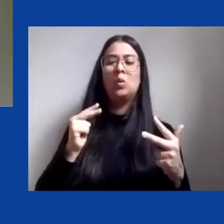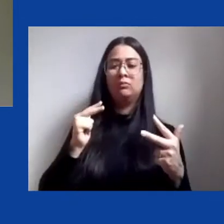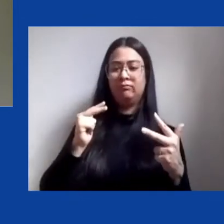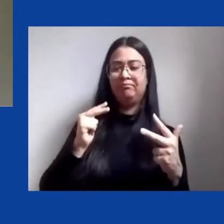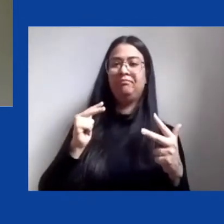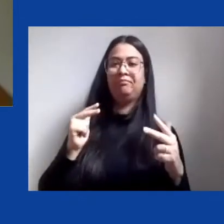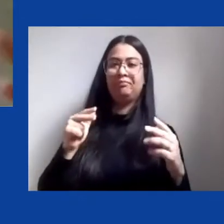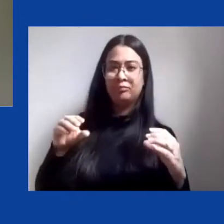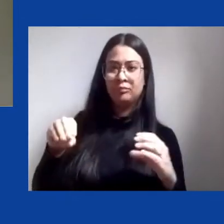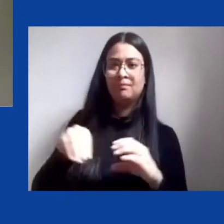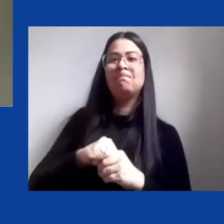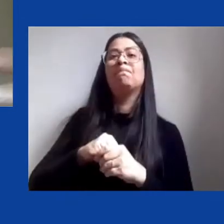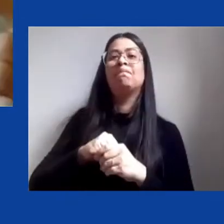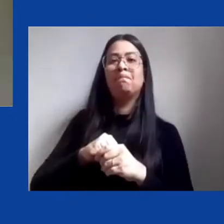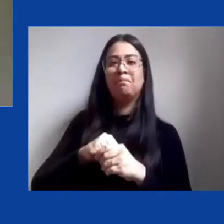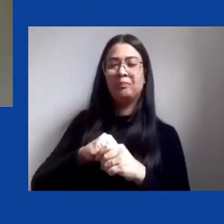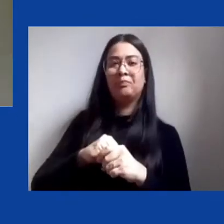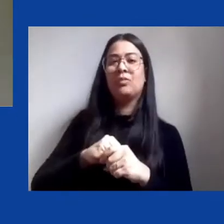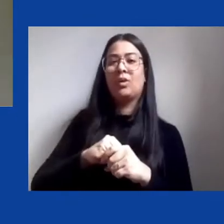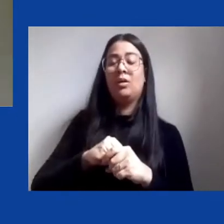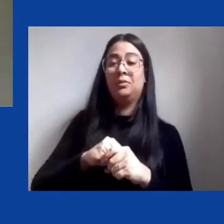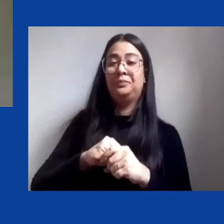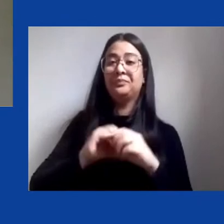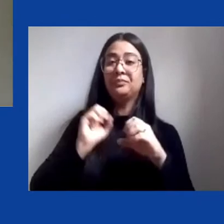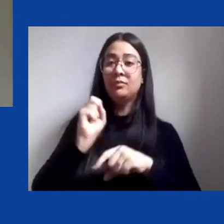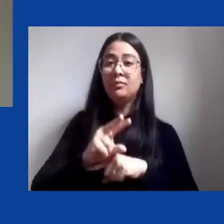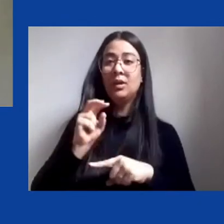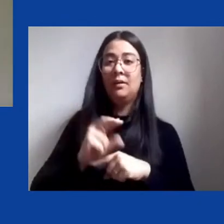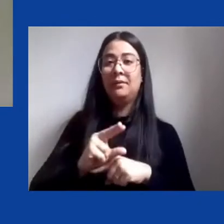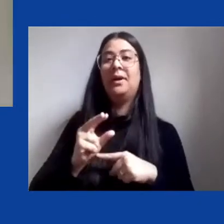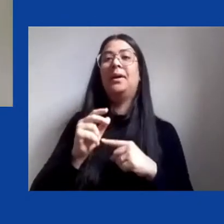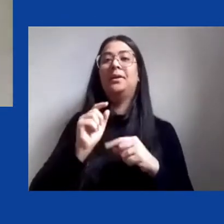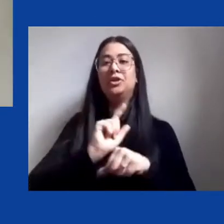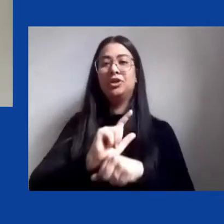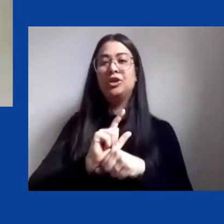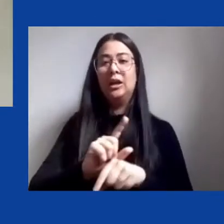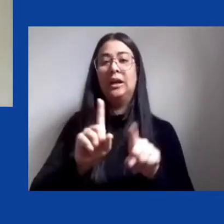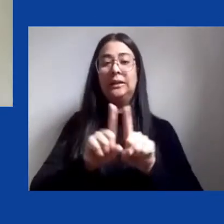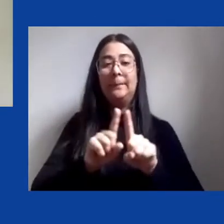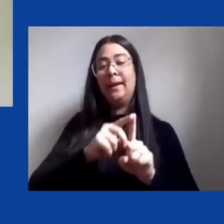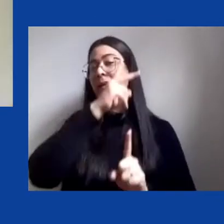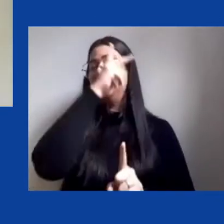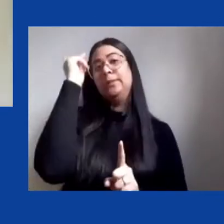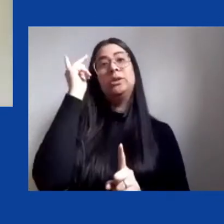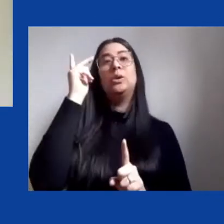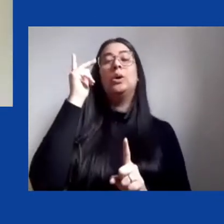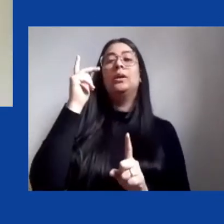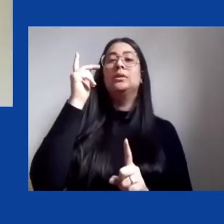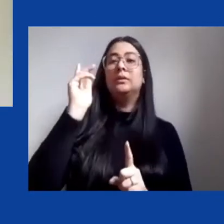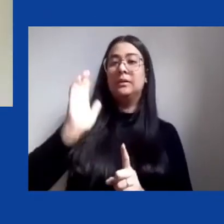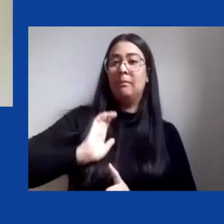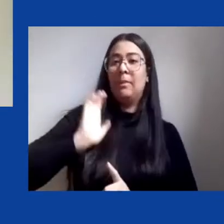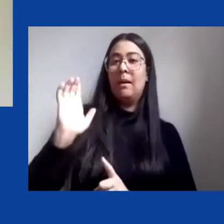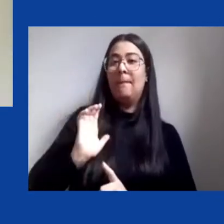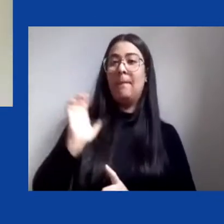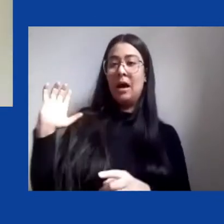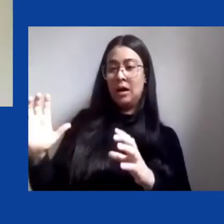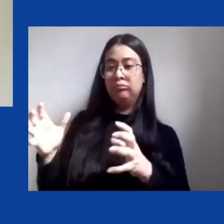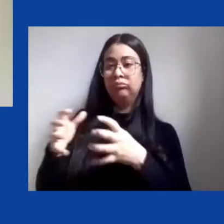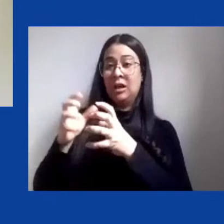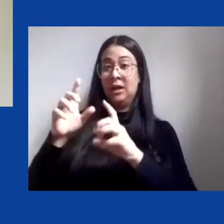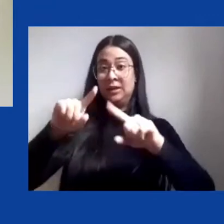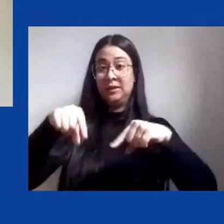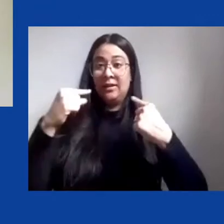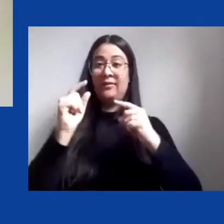militares e representantes das elites que defendem os interesses do agronegócio e da mineração. A segunda